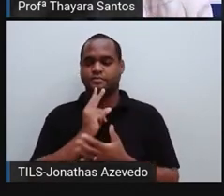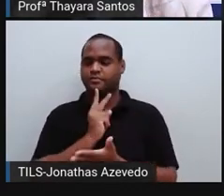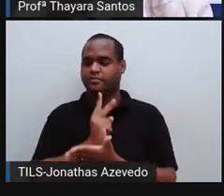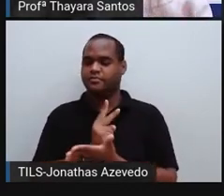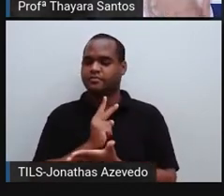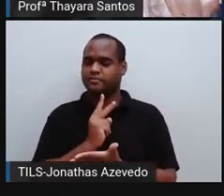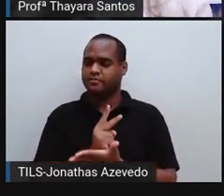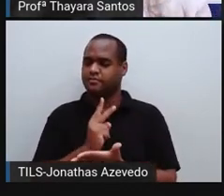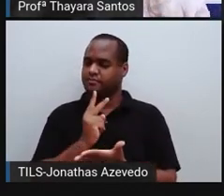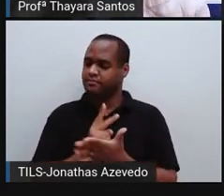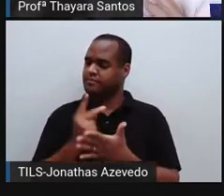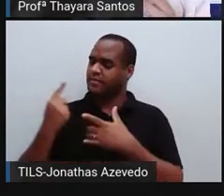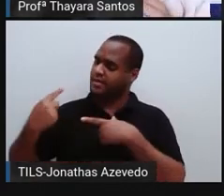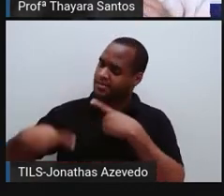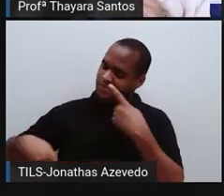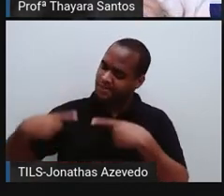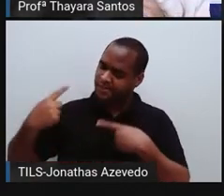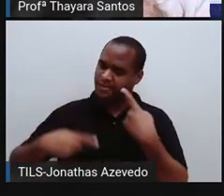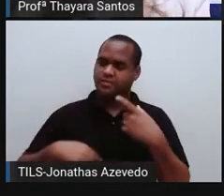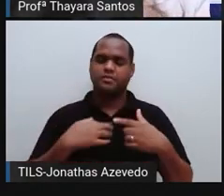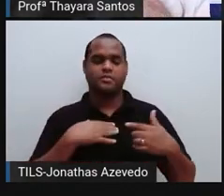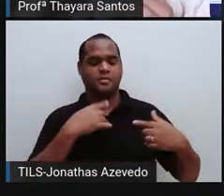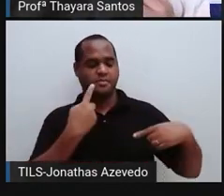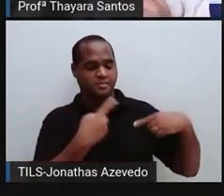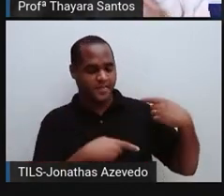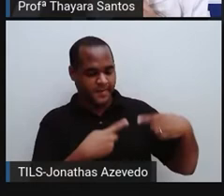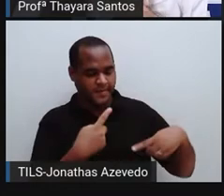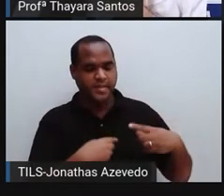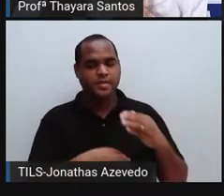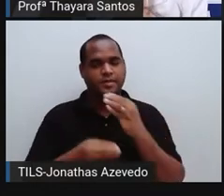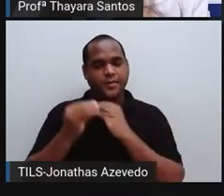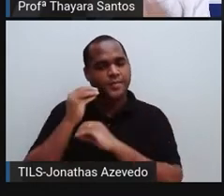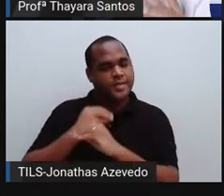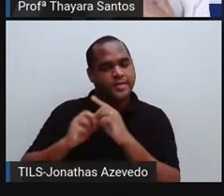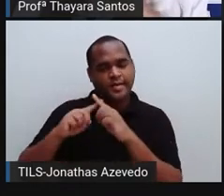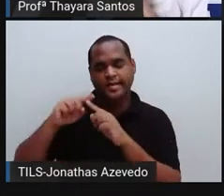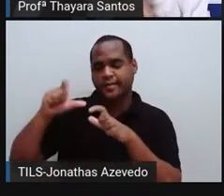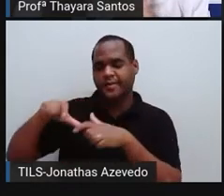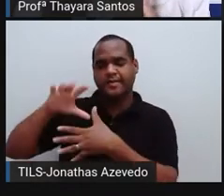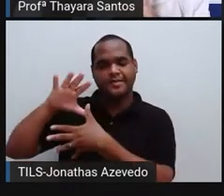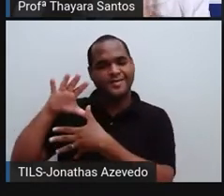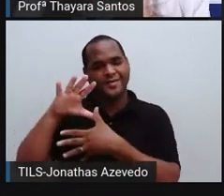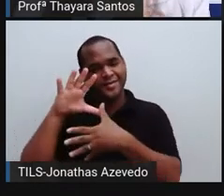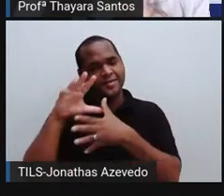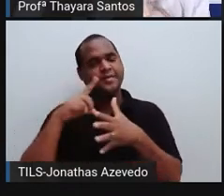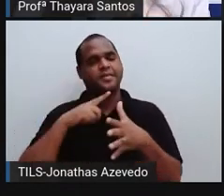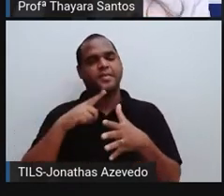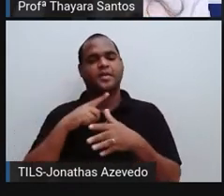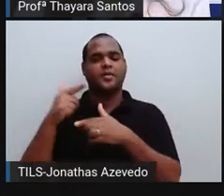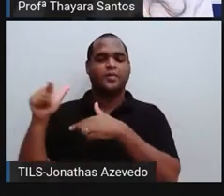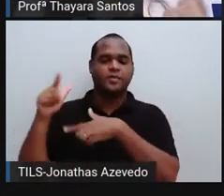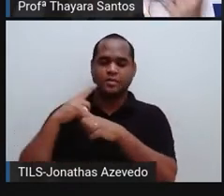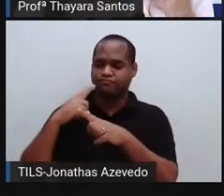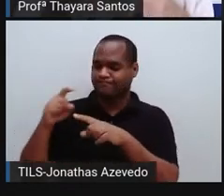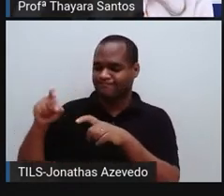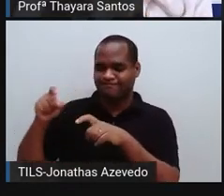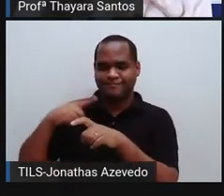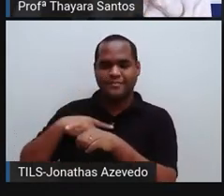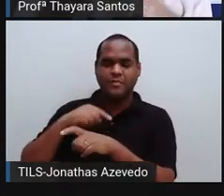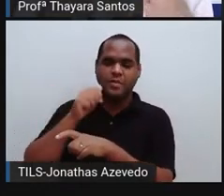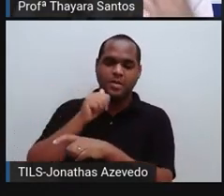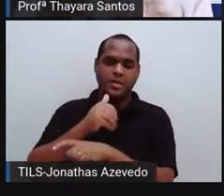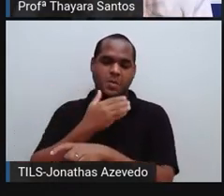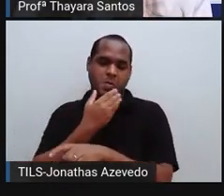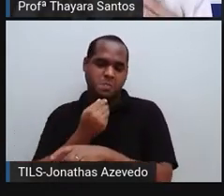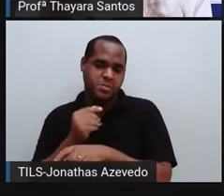competição entre eles, seja por alimento, seja por território, ou seja pelos parceiros sexuais. E